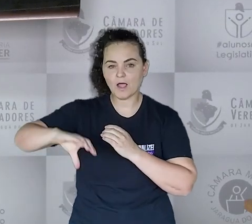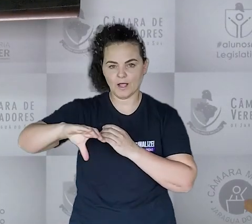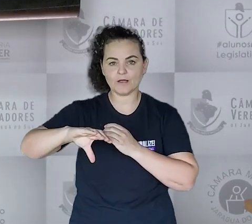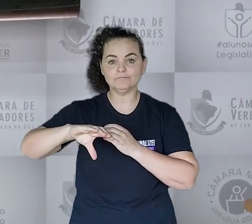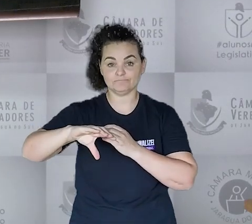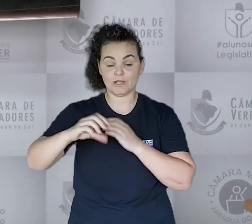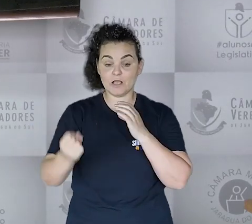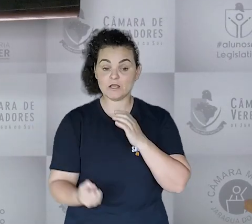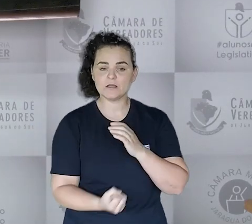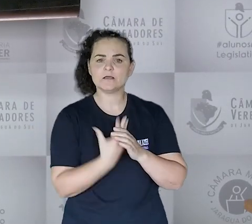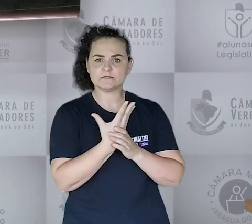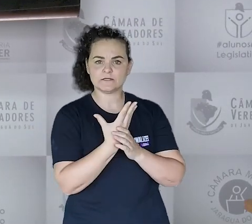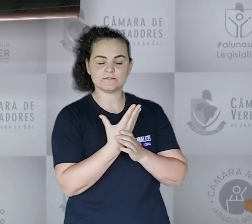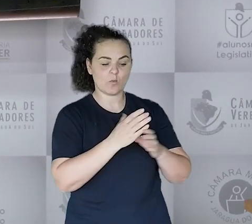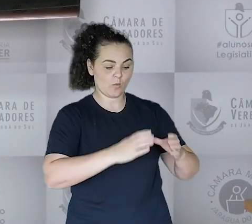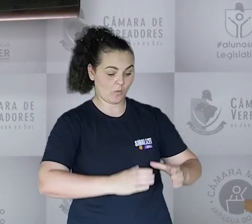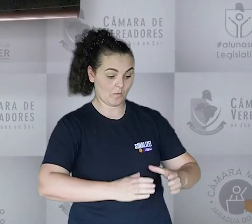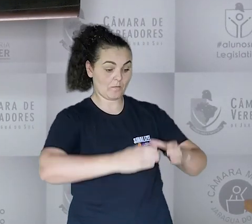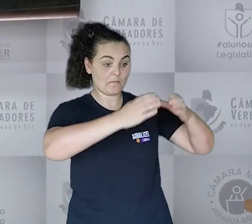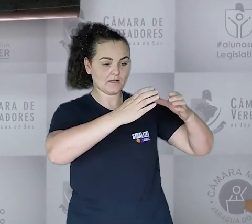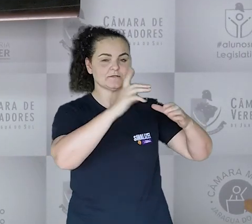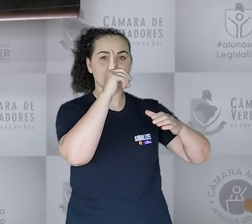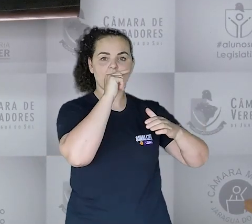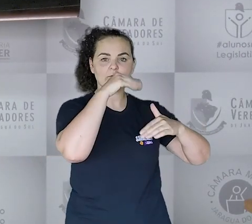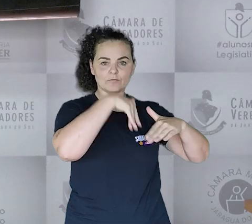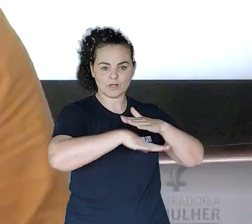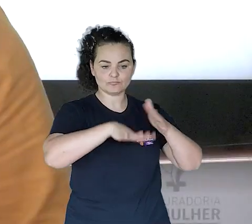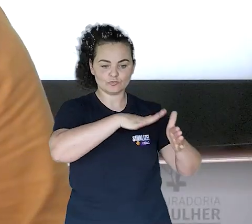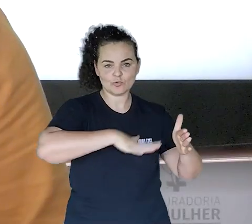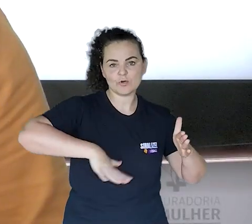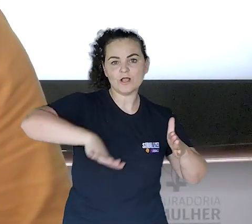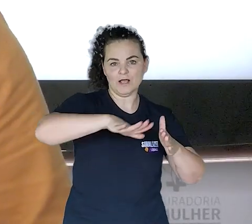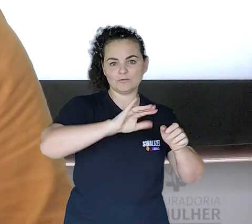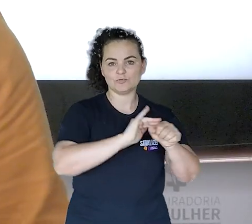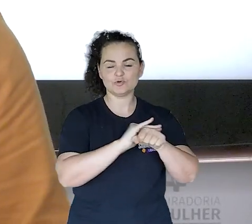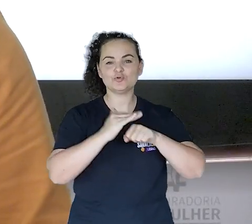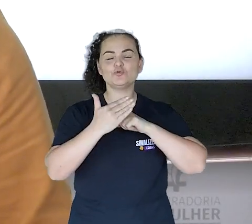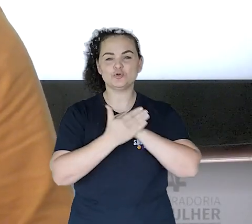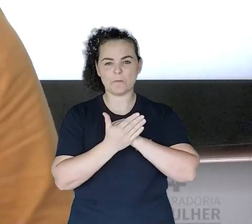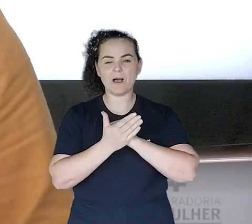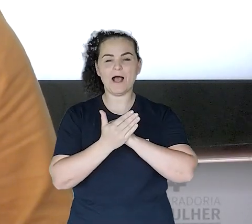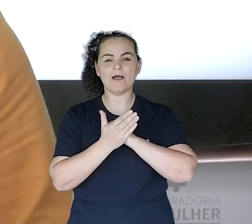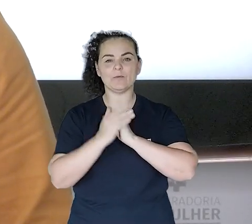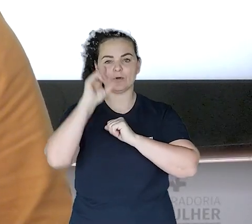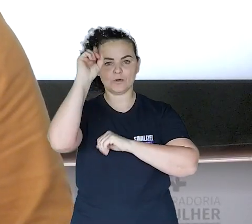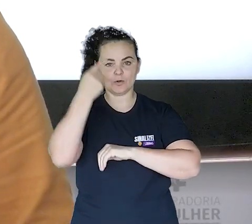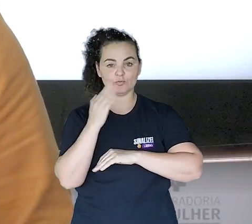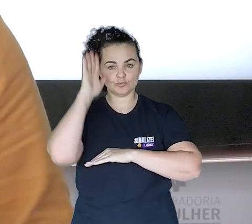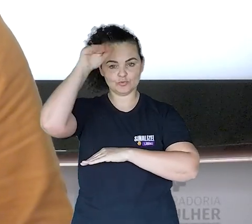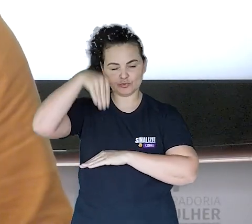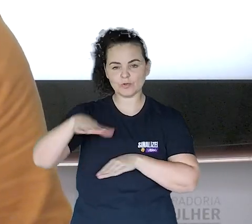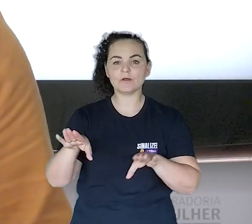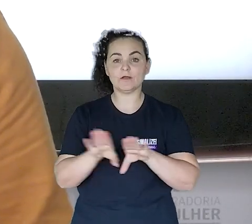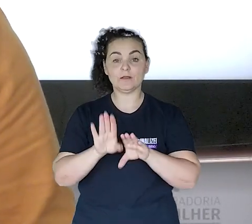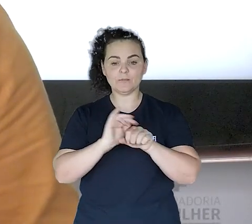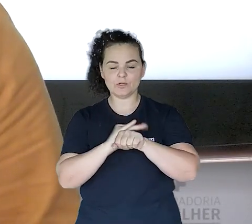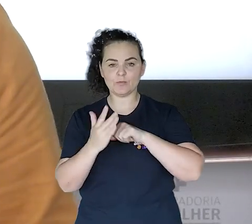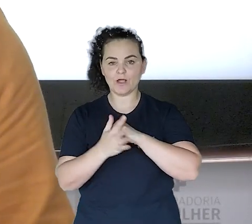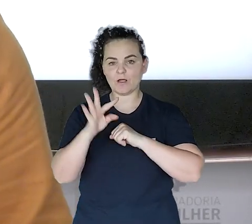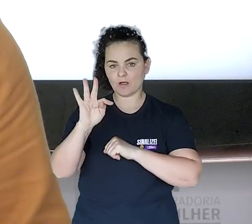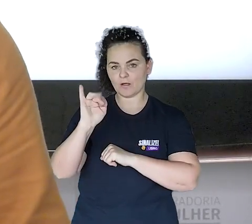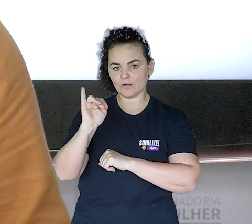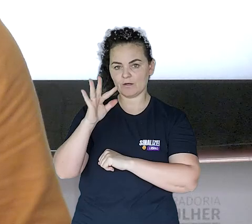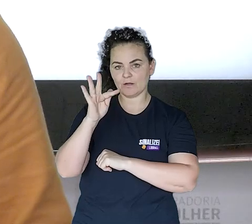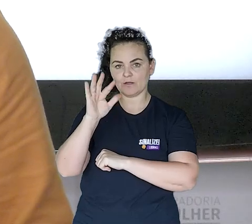o Samai, a instalação de um reservatório de água no loteamento Guilherme Menegote, abrangendo os bairros Chico de Paulo